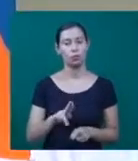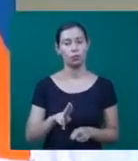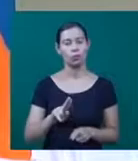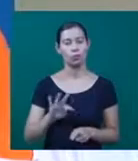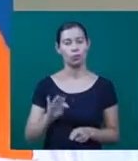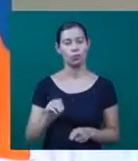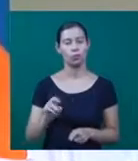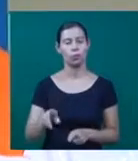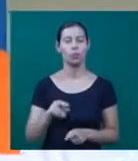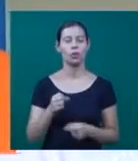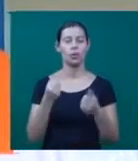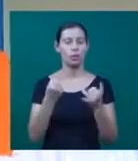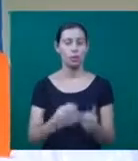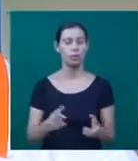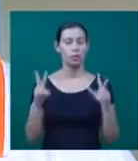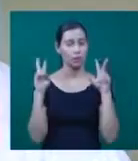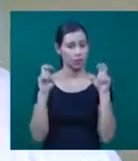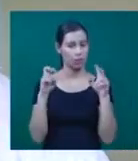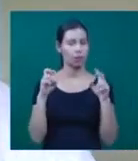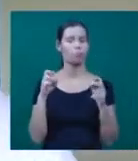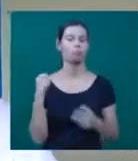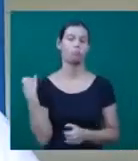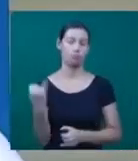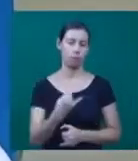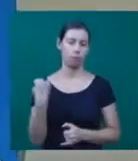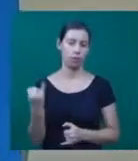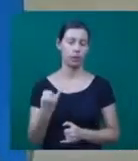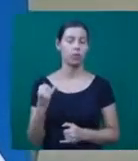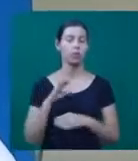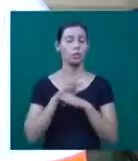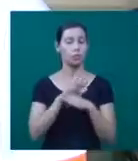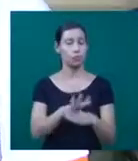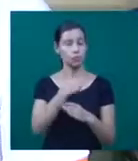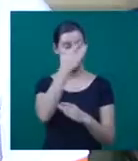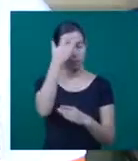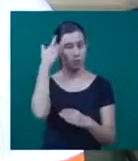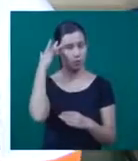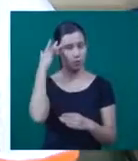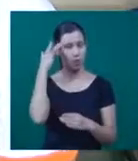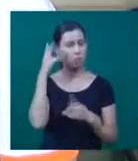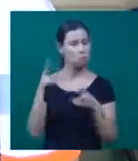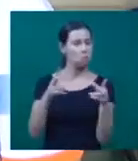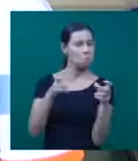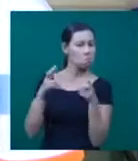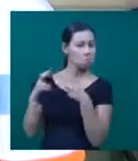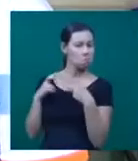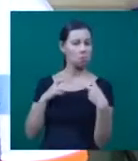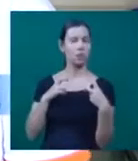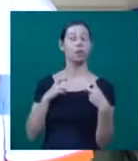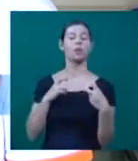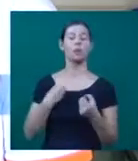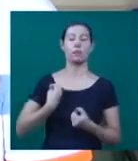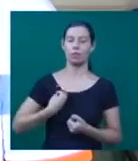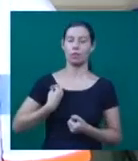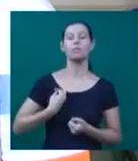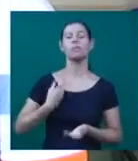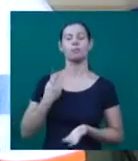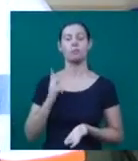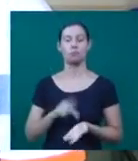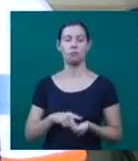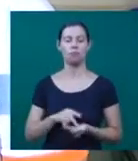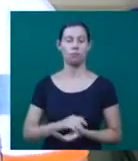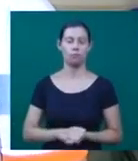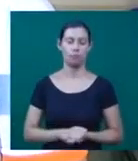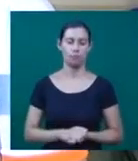relevantes para a sociedade e aproxima os participantes da realidade. Esse projeto, cujo nome é Teteapete Diálogos às